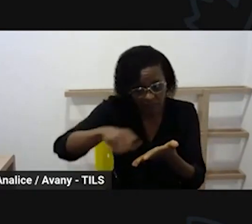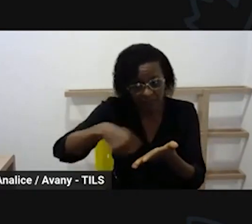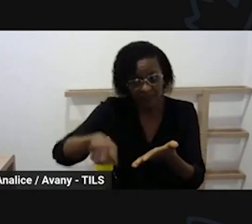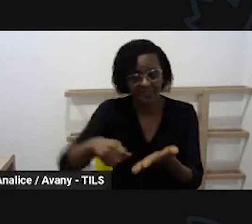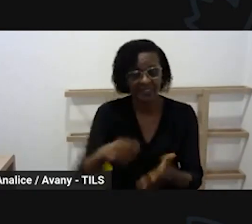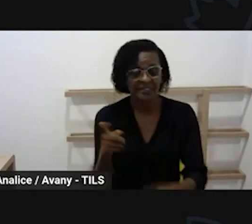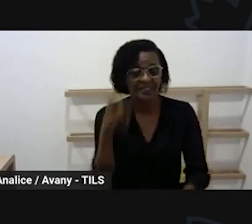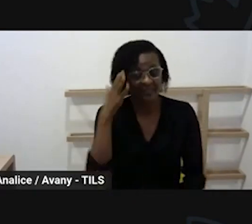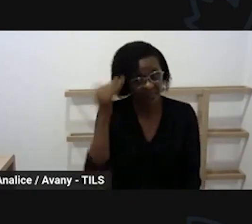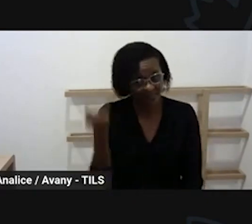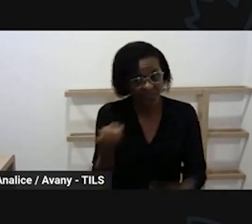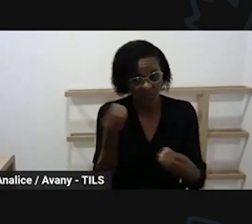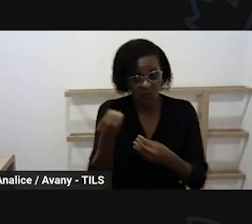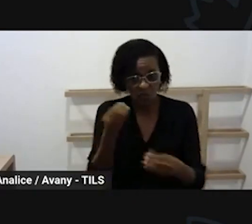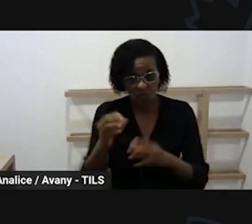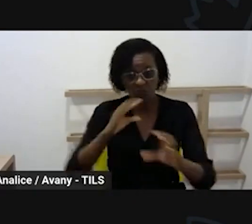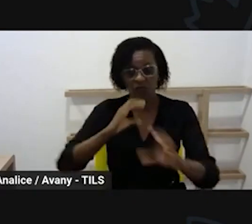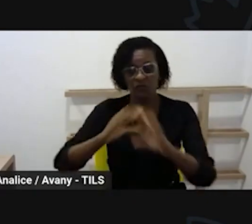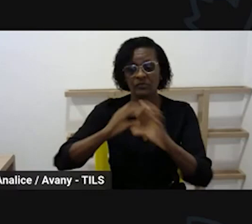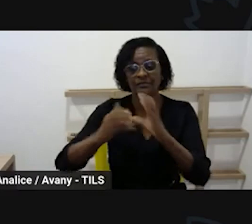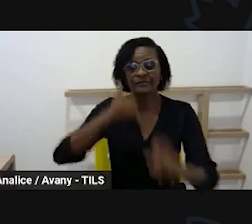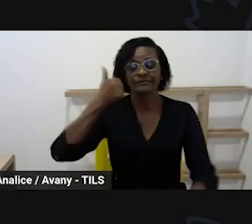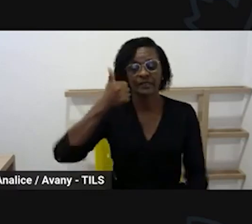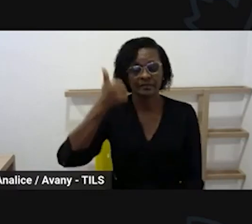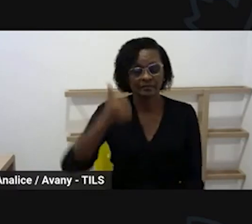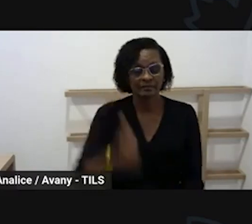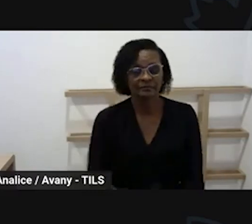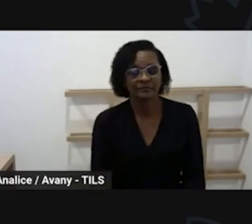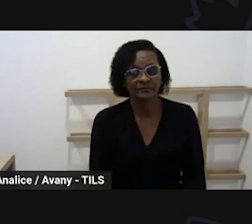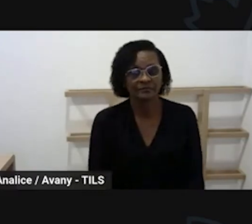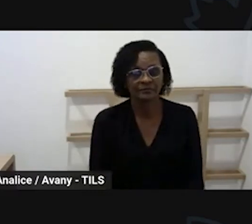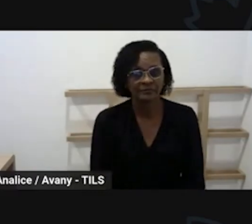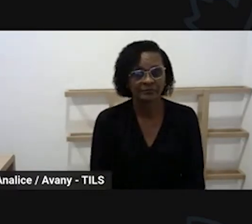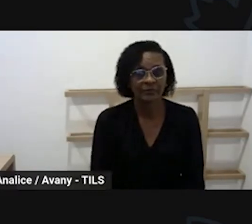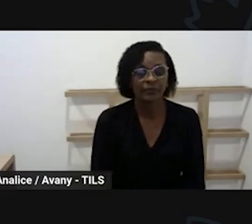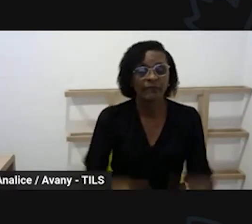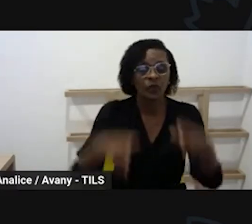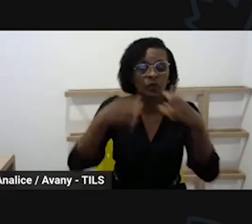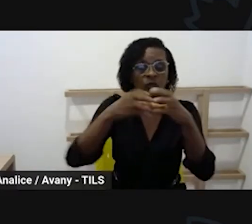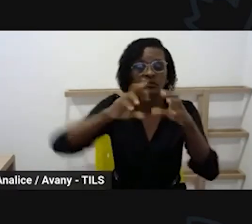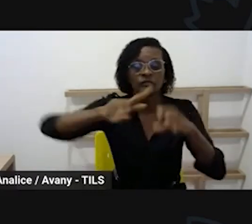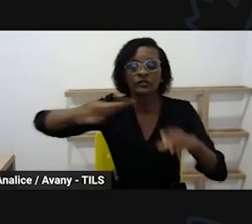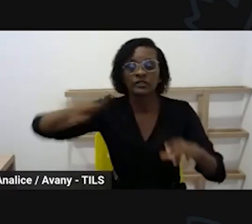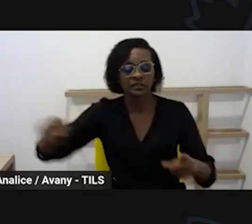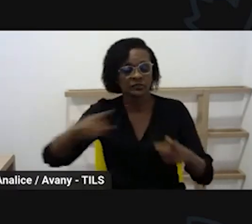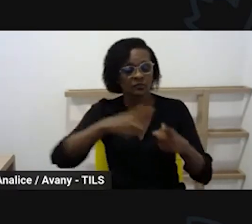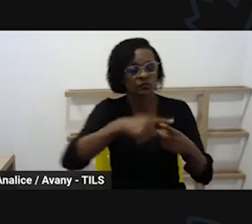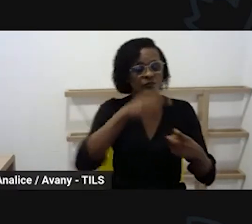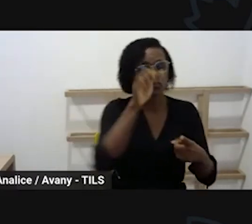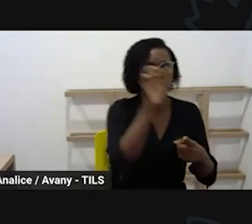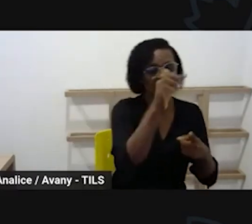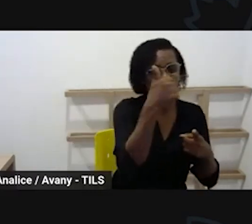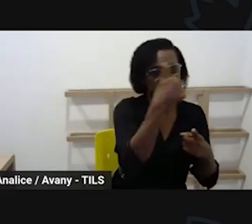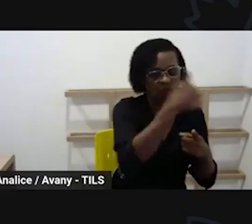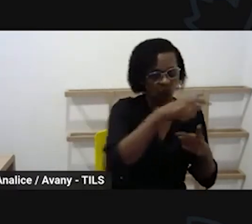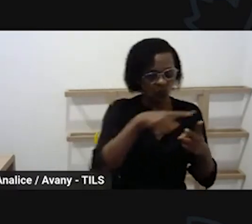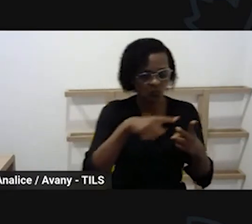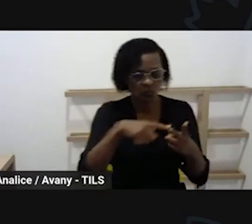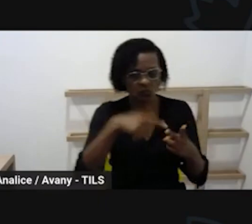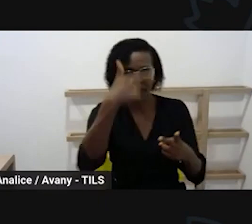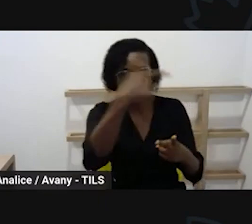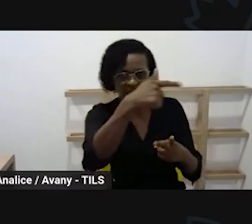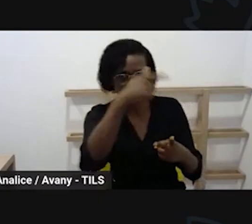ter acesso ao outro de forma de observação do registro porque tanto o F1 como o F2 ele vai participar de todo o processo pedagógico dessa criança